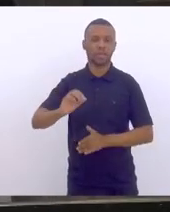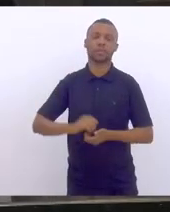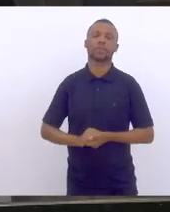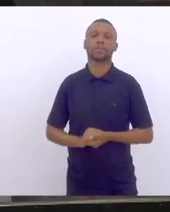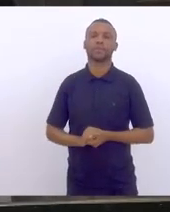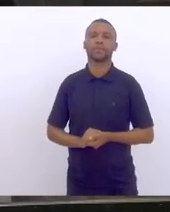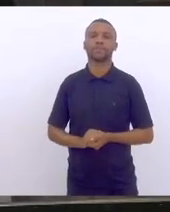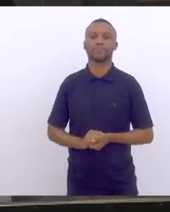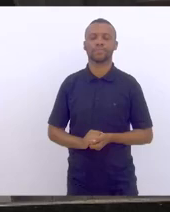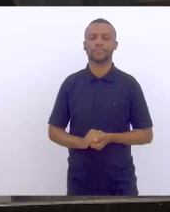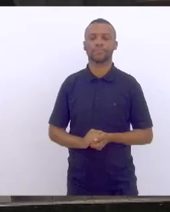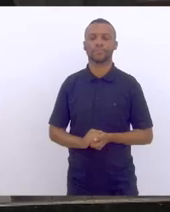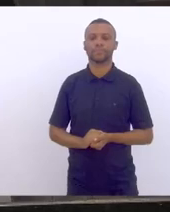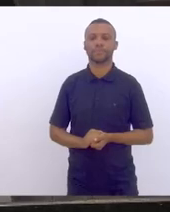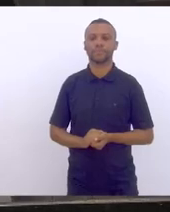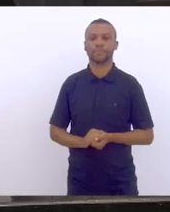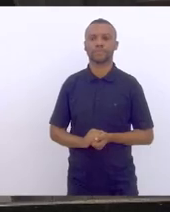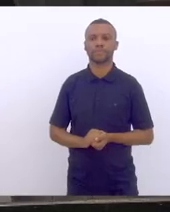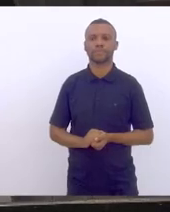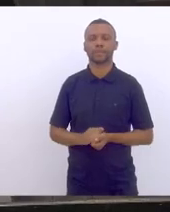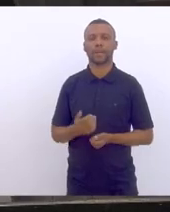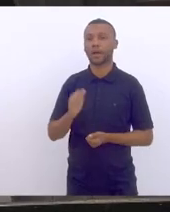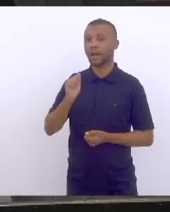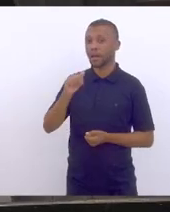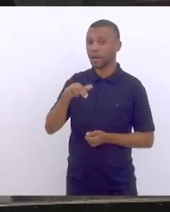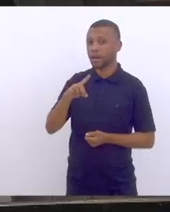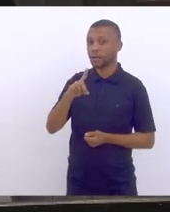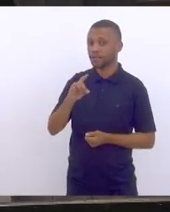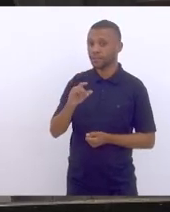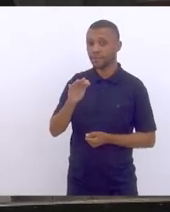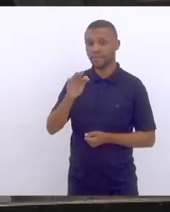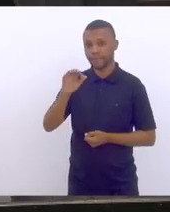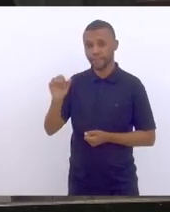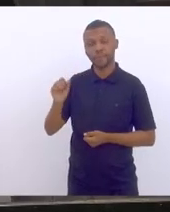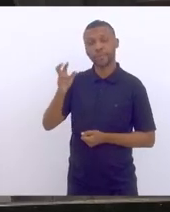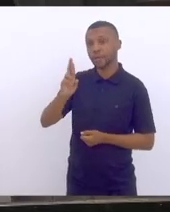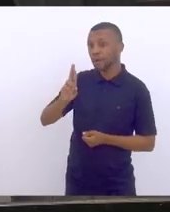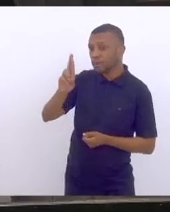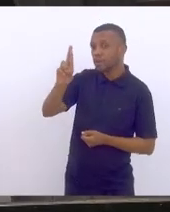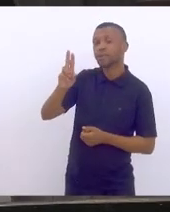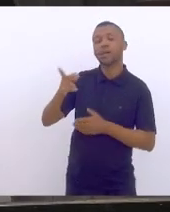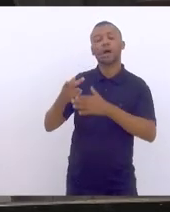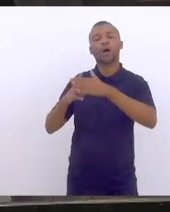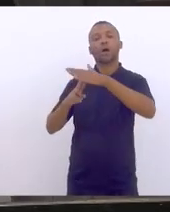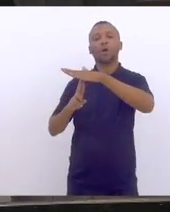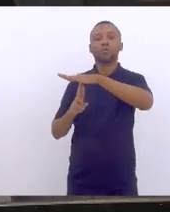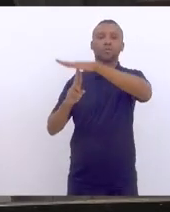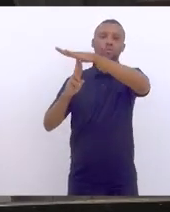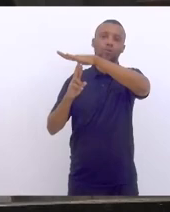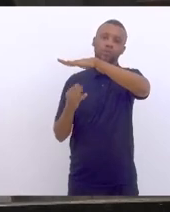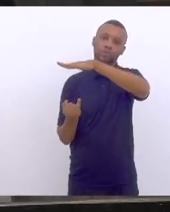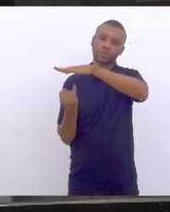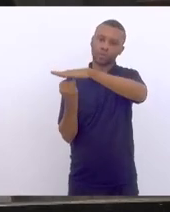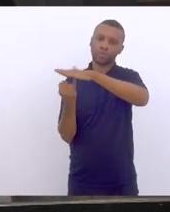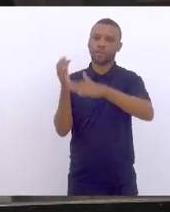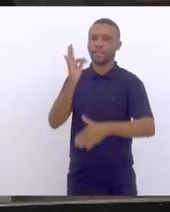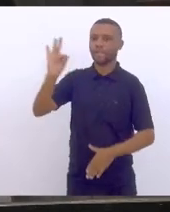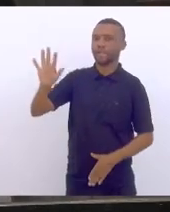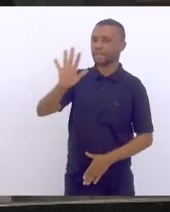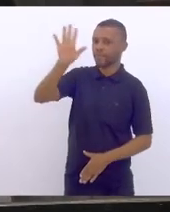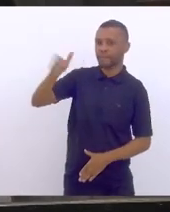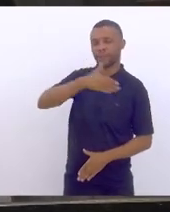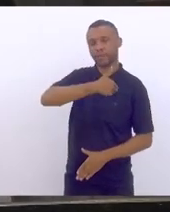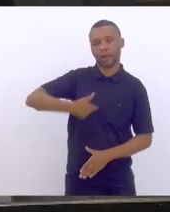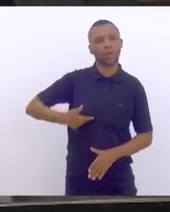Tecnologia no Parlamento, enfim, a Andifes, que representa os reitores das Instituições Federais de Ensino Superior, o